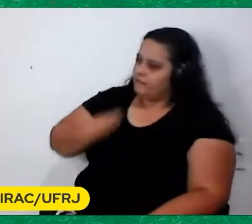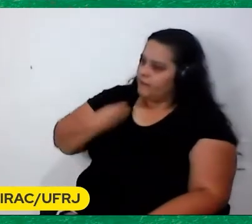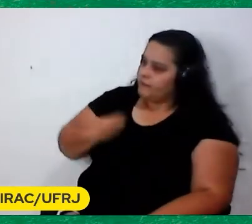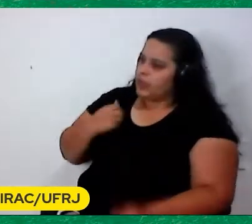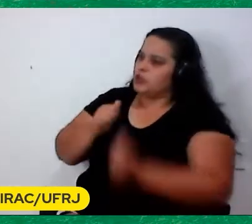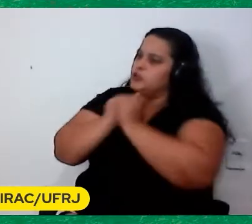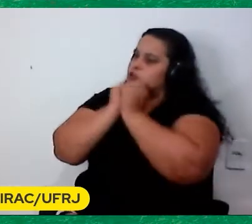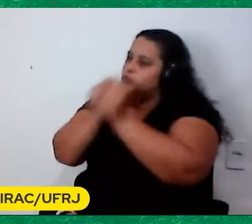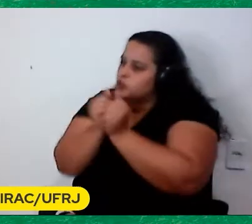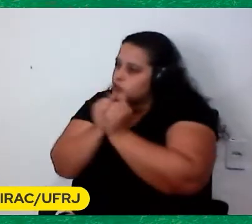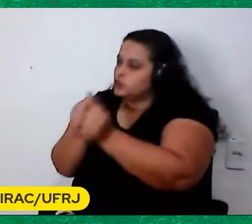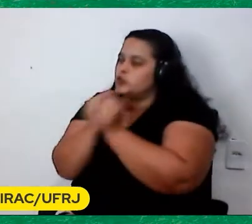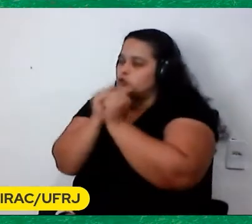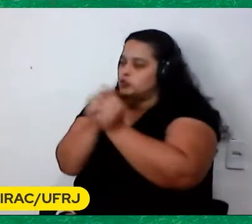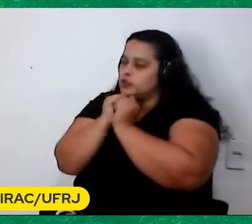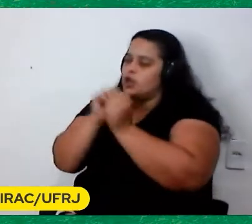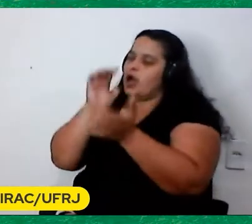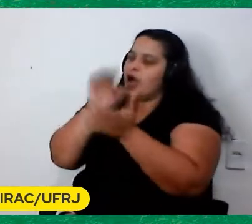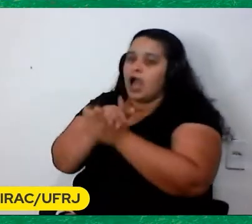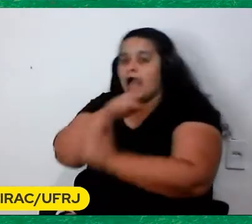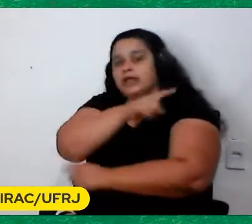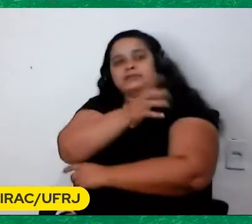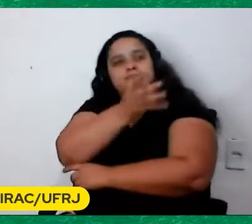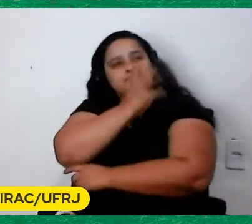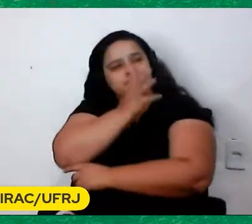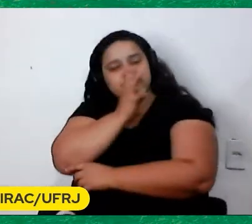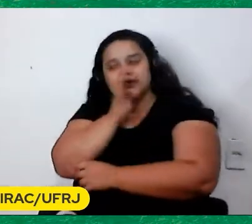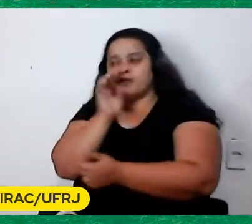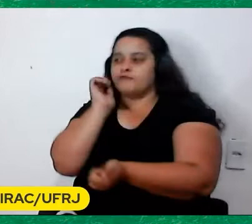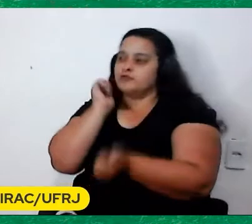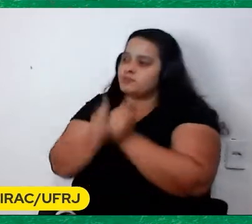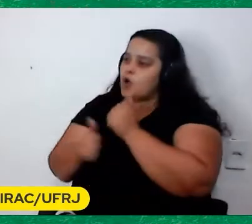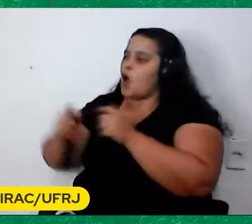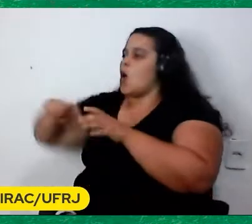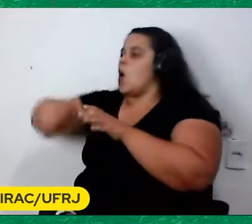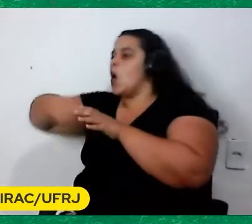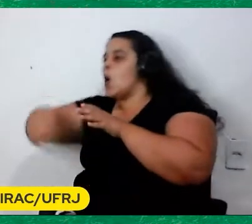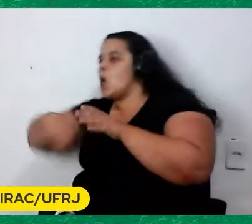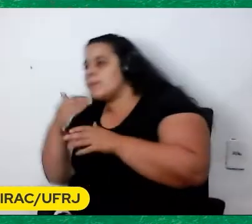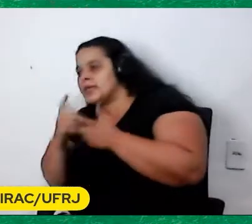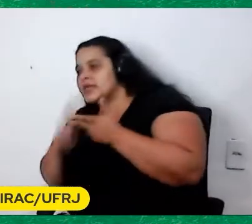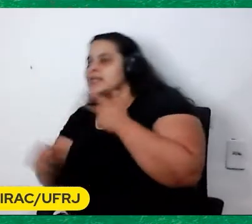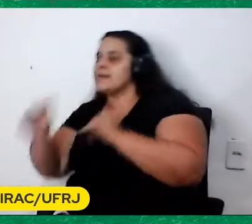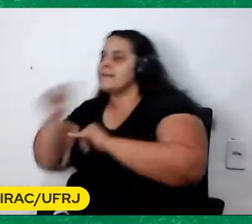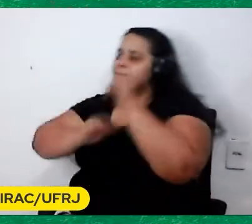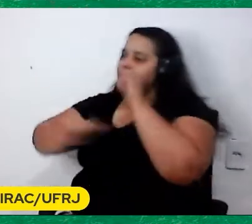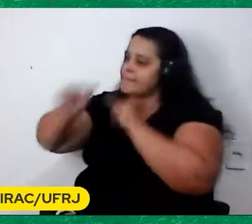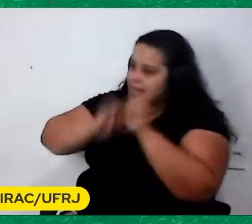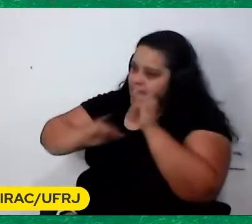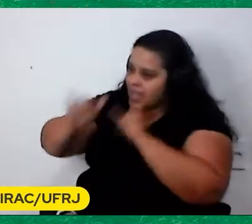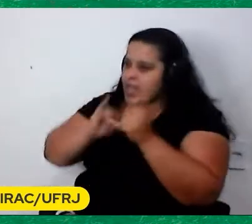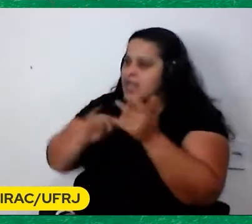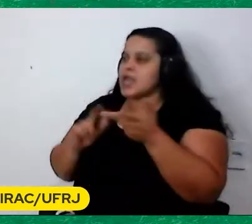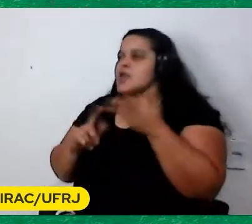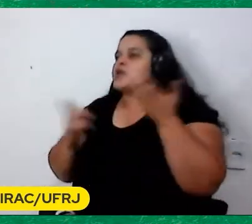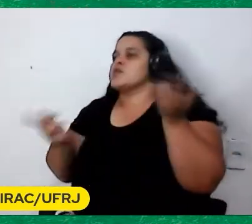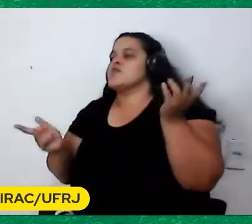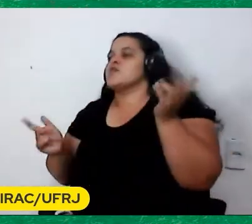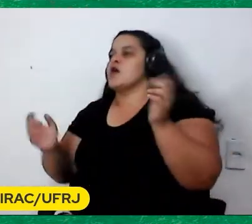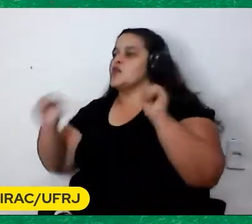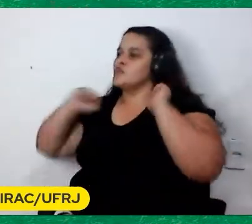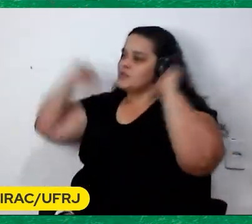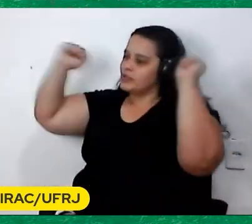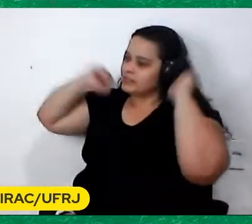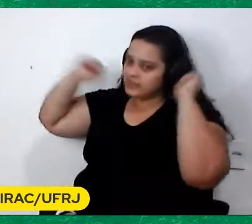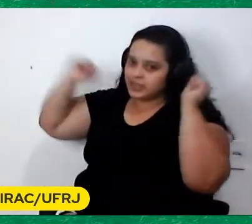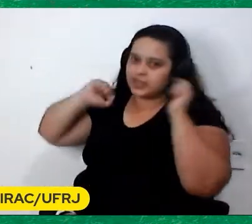Ele vendo futebol A gente fazendo comida Bebendo Torcendo O macarrão O O macarrão do